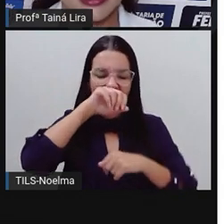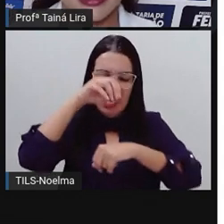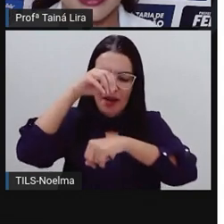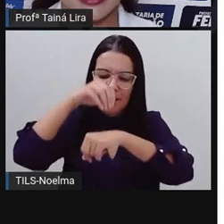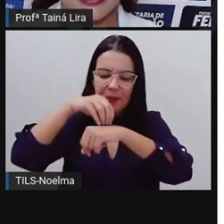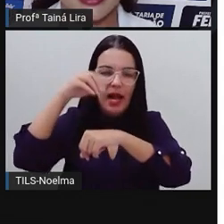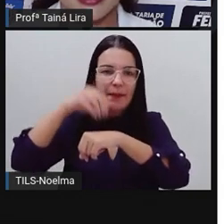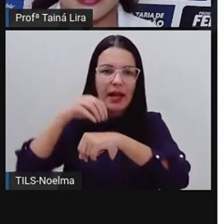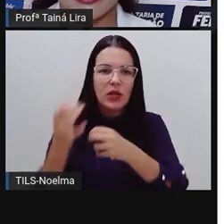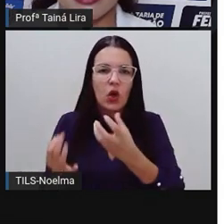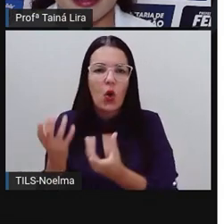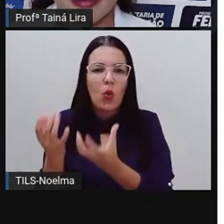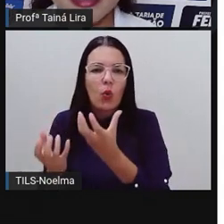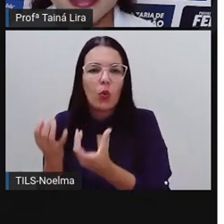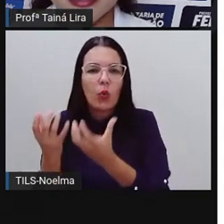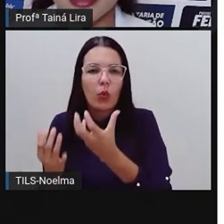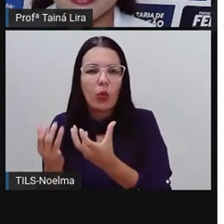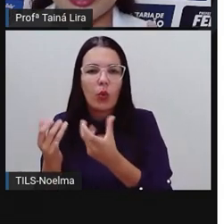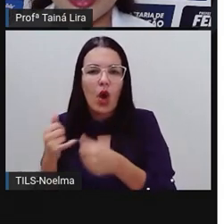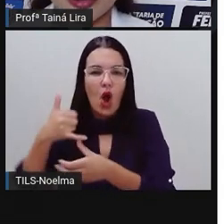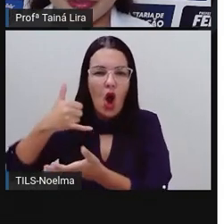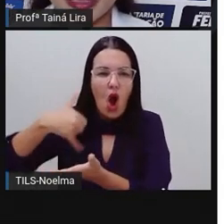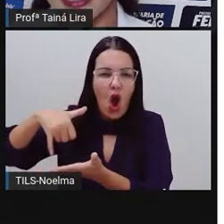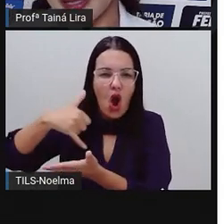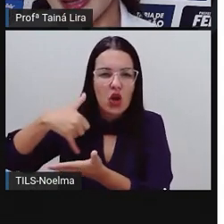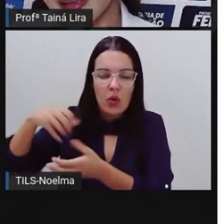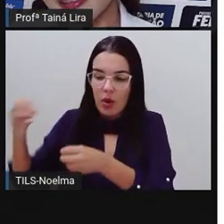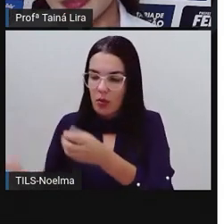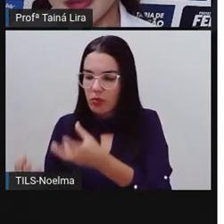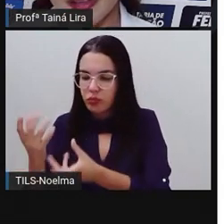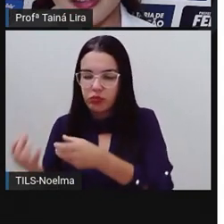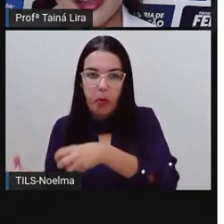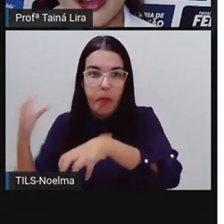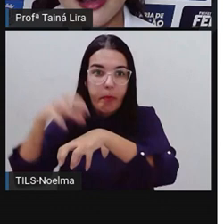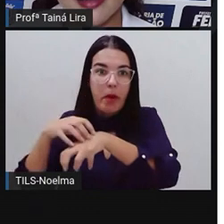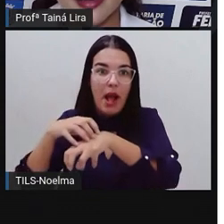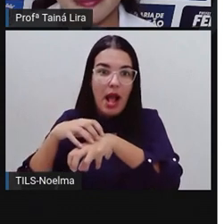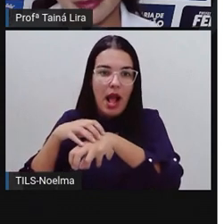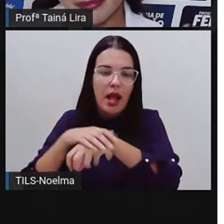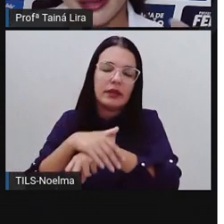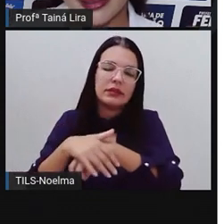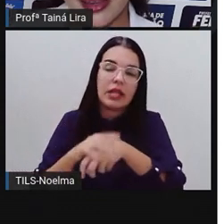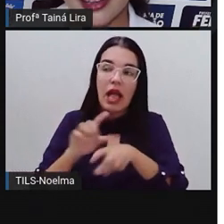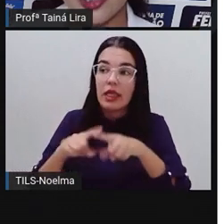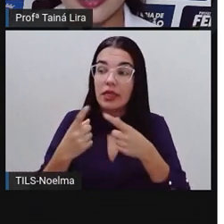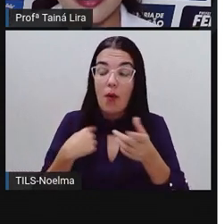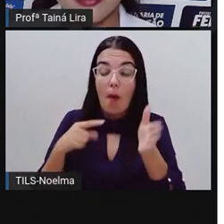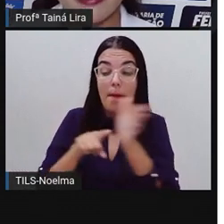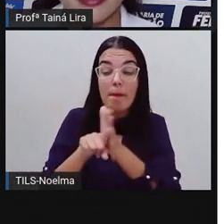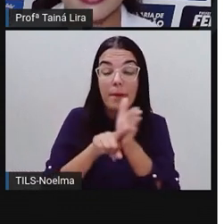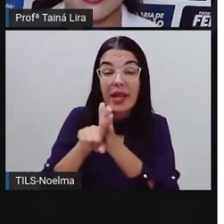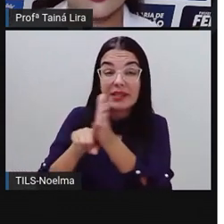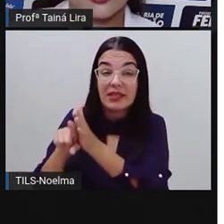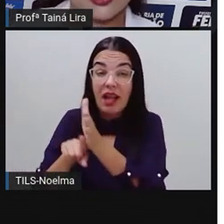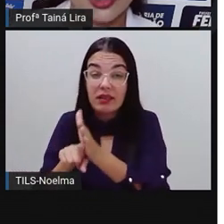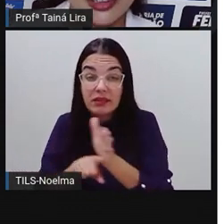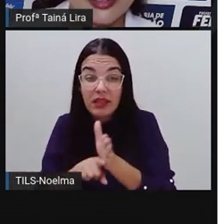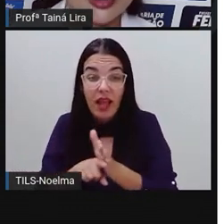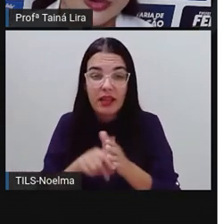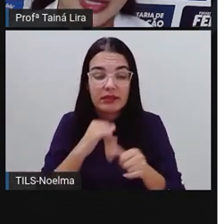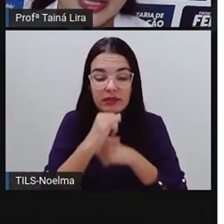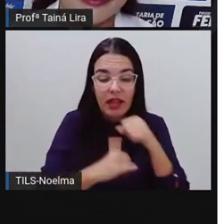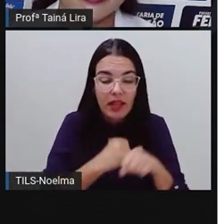e eu dei uma pesquisada e eu descobri, né, essa propriedade aí dessa planta e a gente